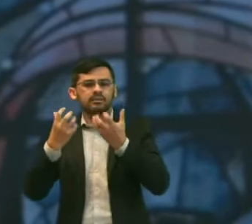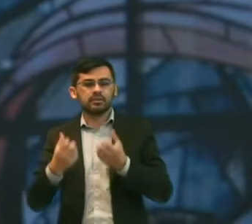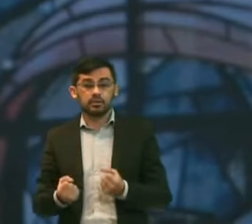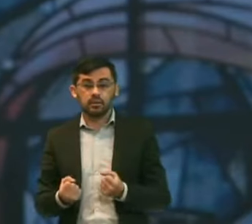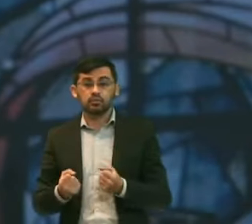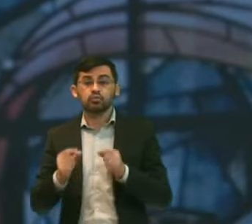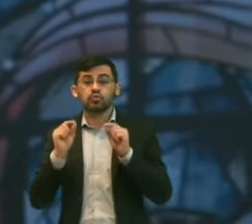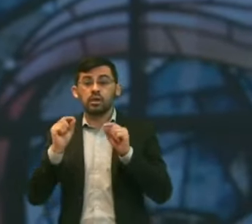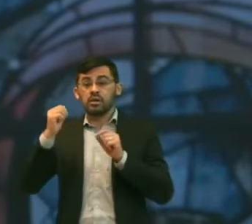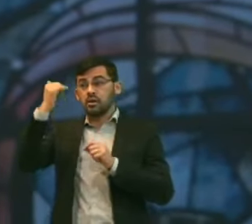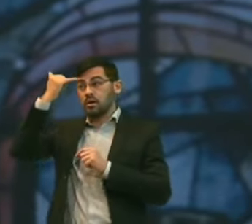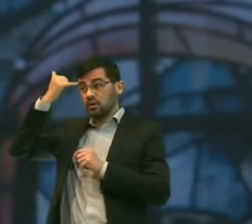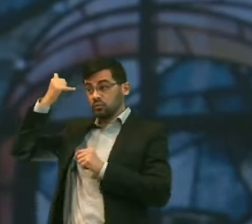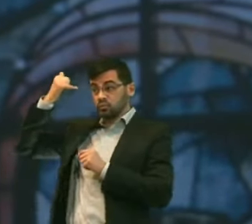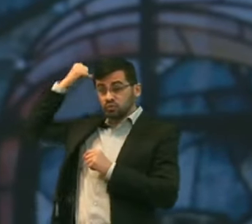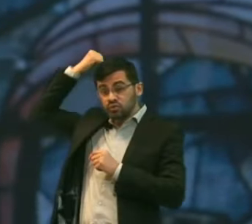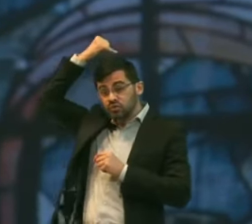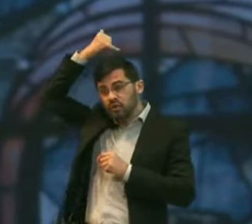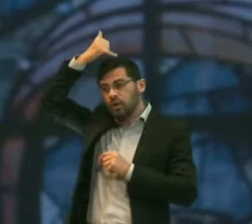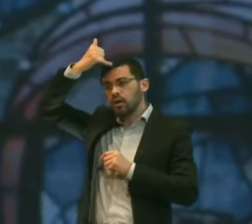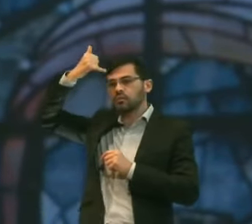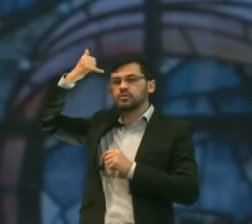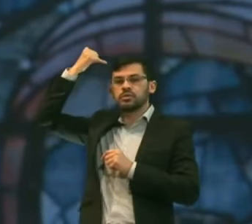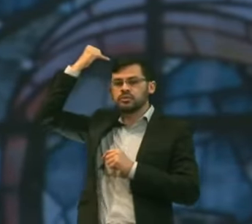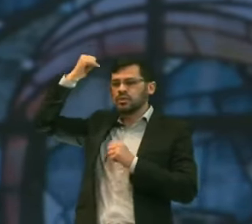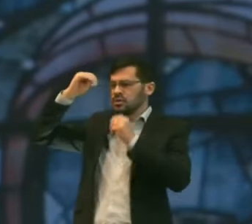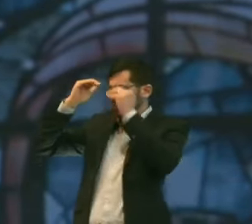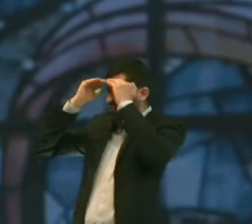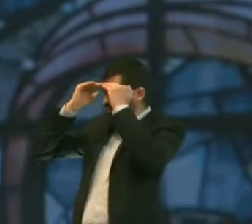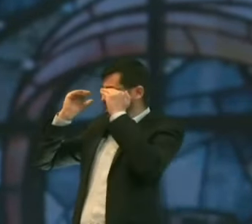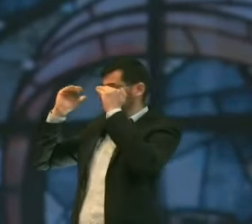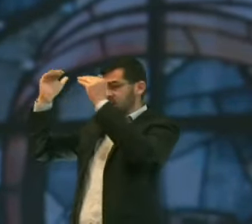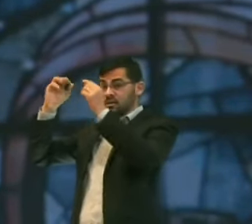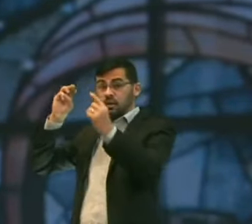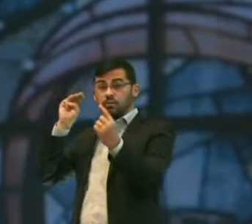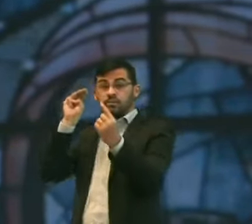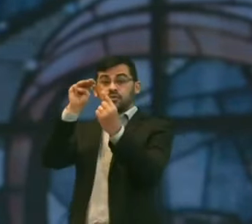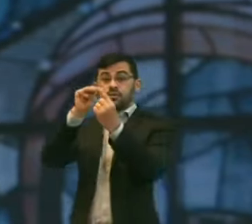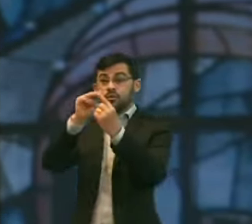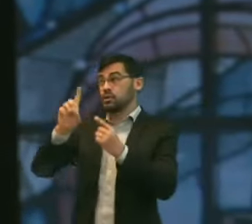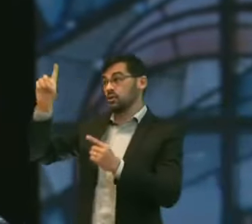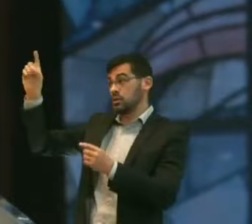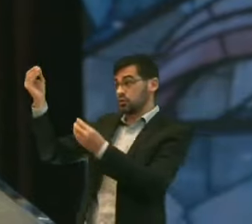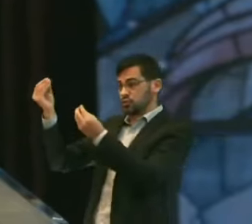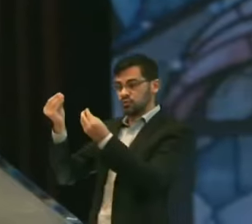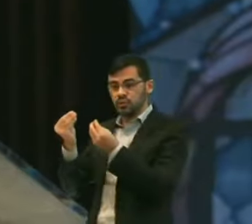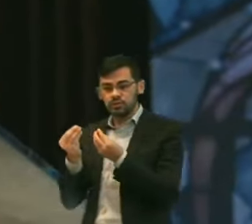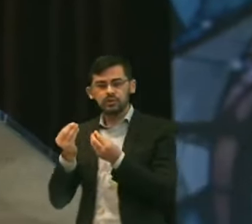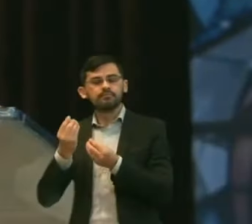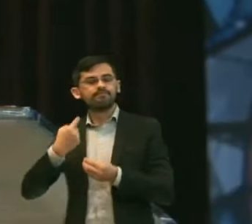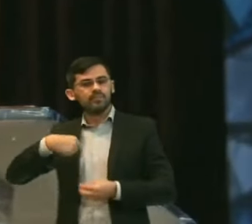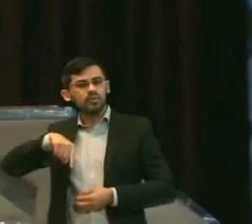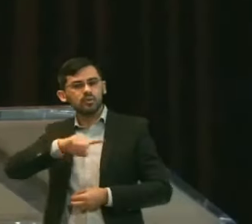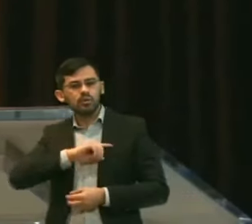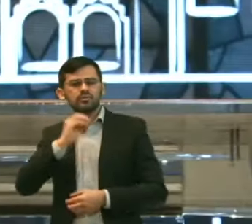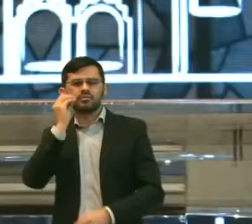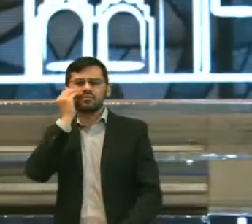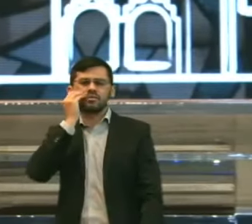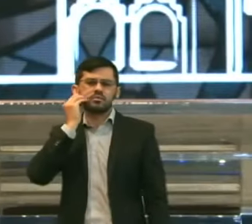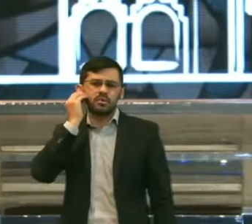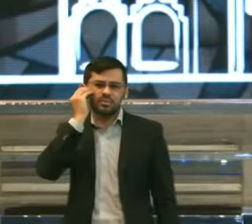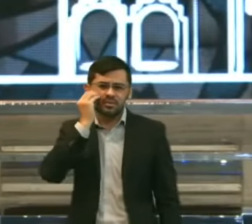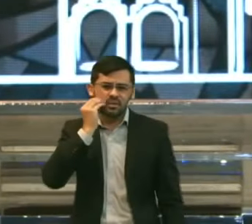A unção De Deus Para seguir O propósito De Deus Na nossa vida A gente vai Entrar na dimensão De